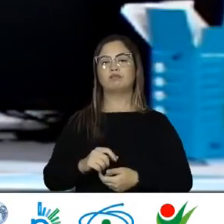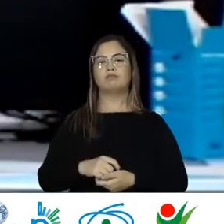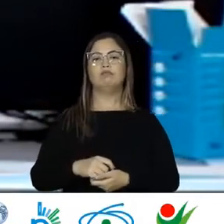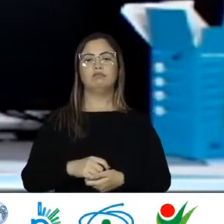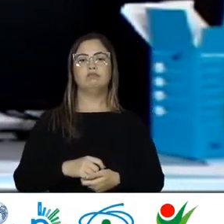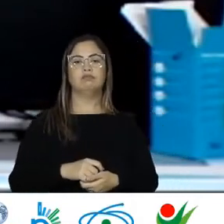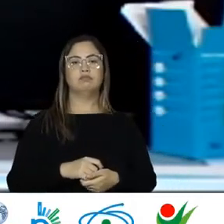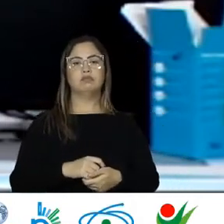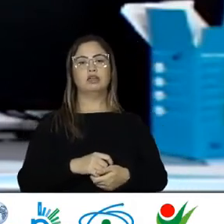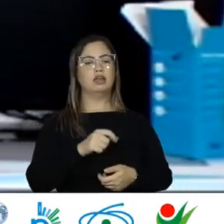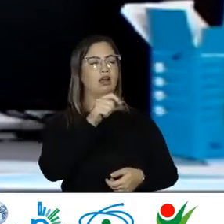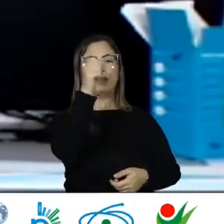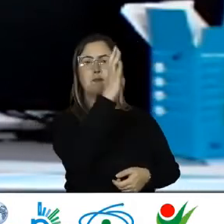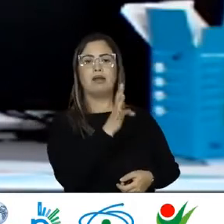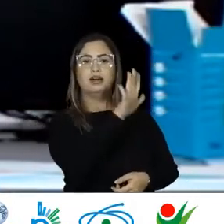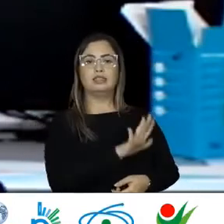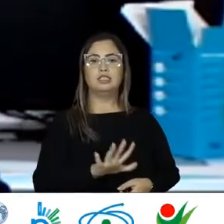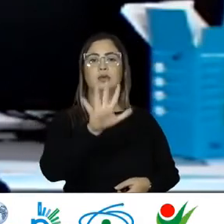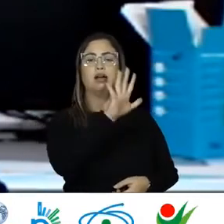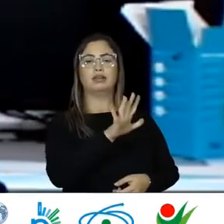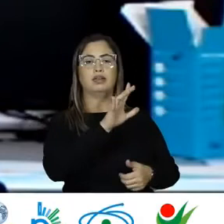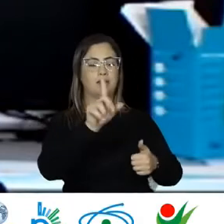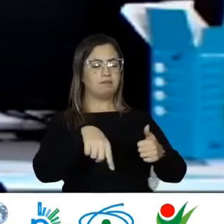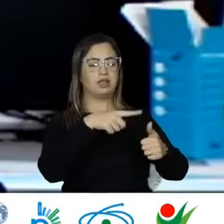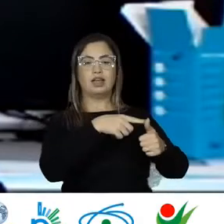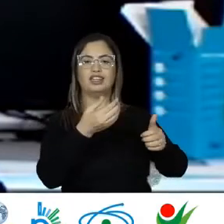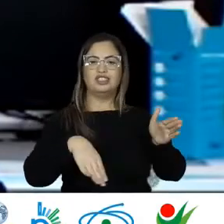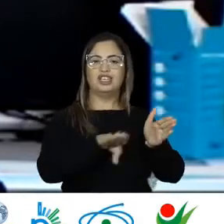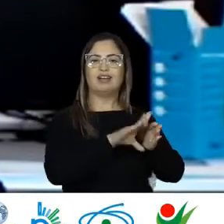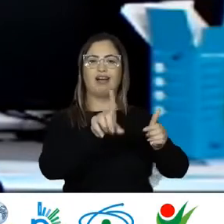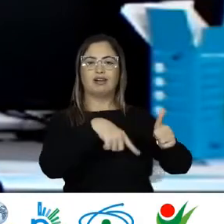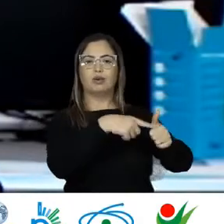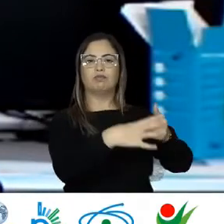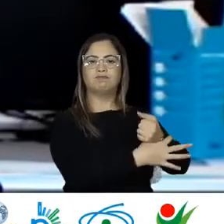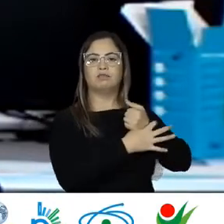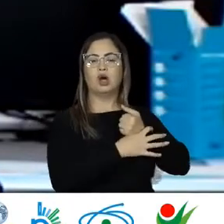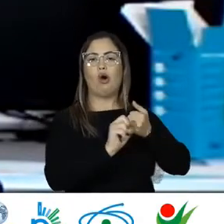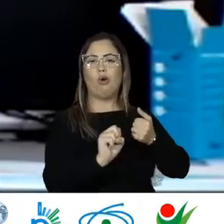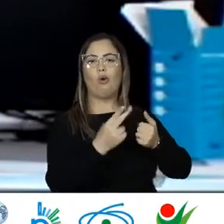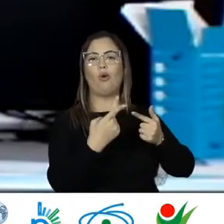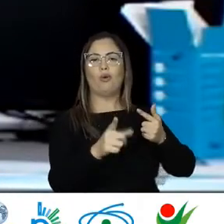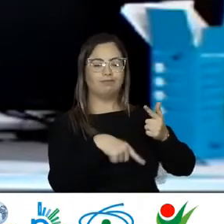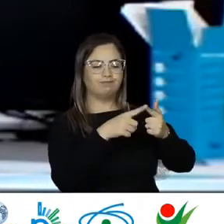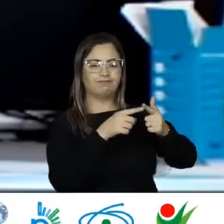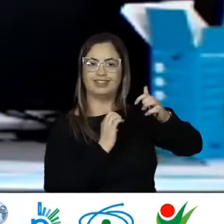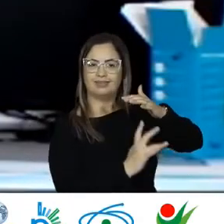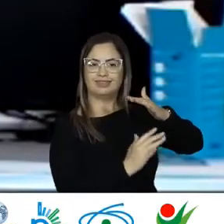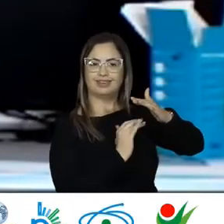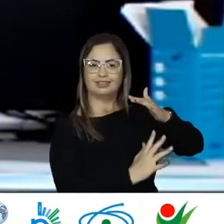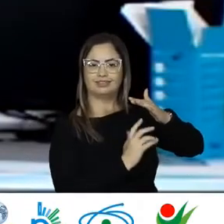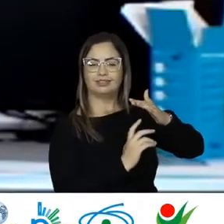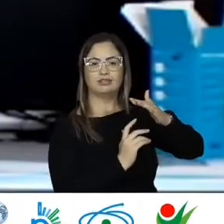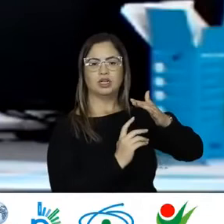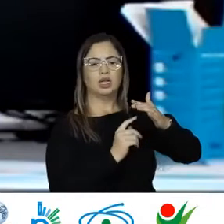Entrar no estado brasileiro Como refugiado Ou como migrante O que que leva ele Naquele momento A achar mais